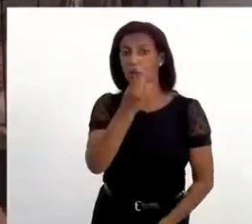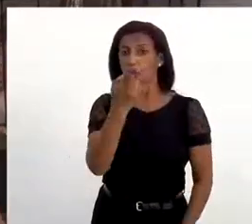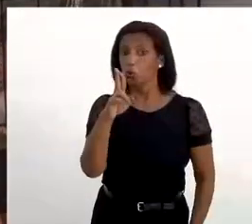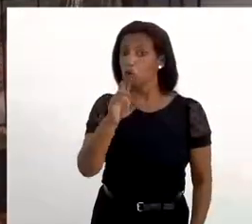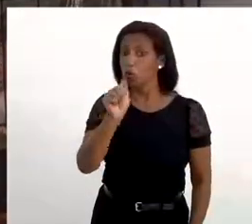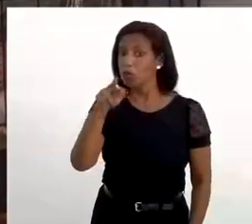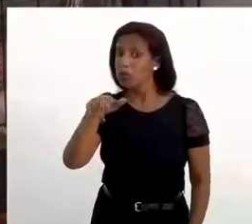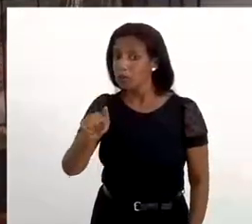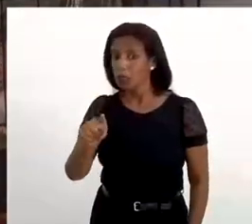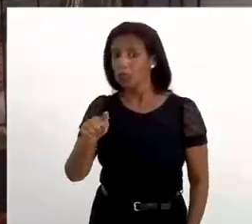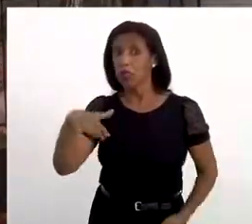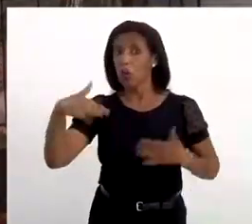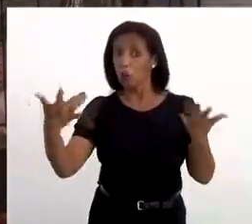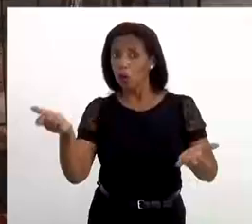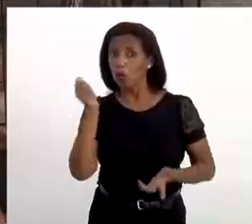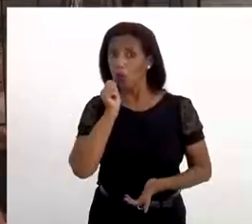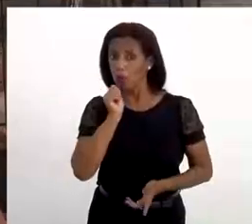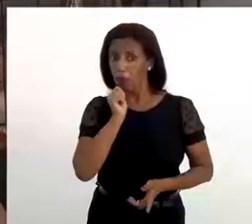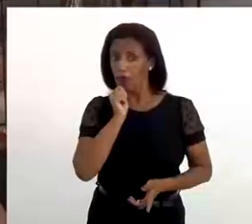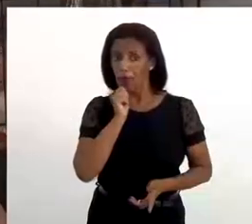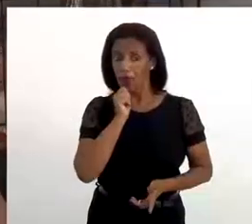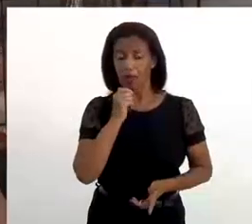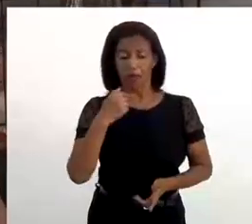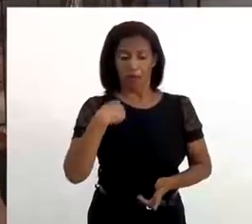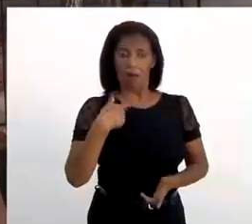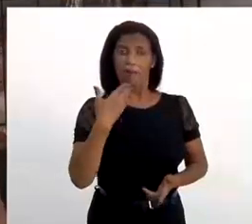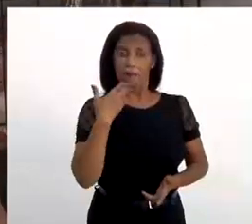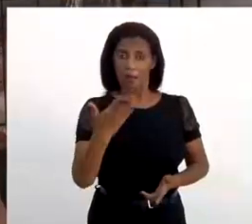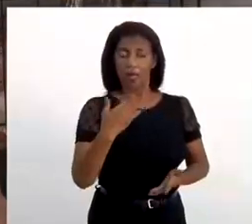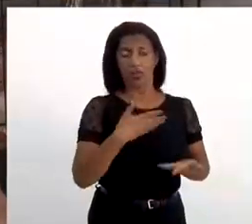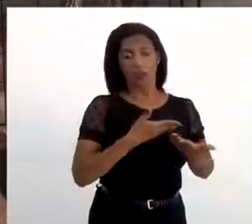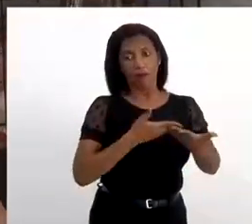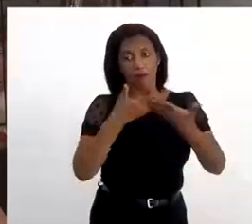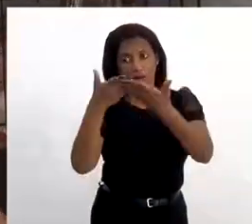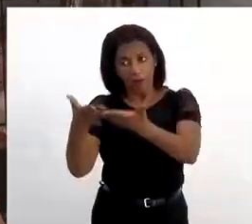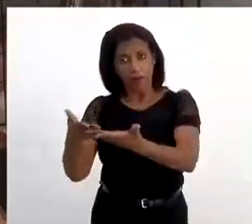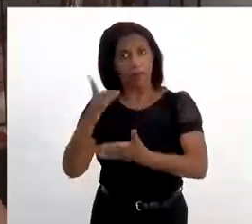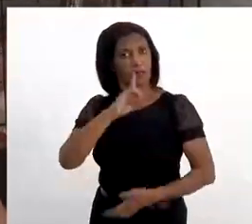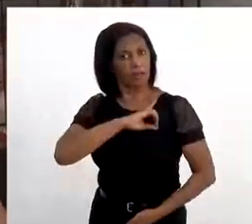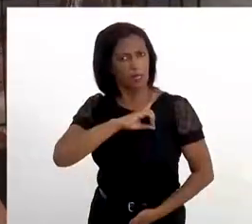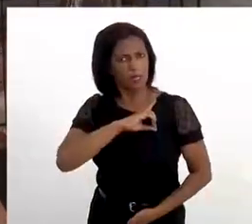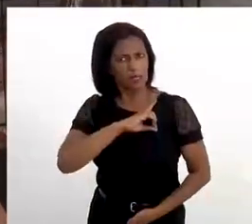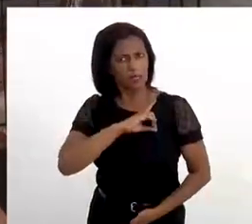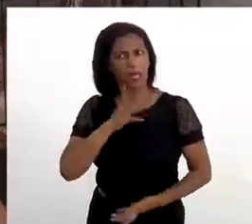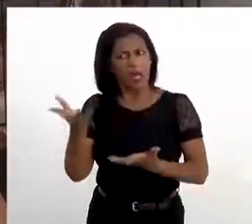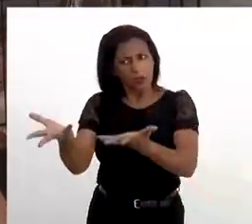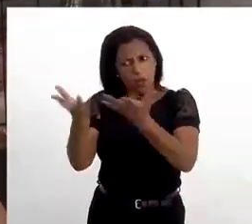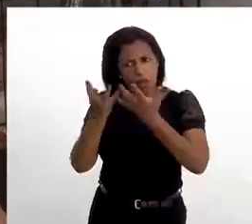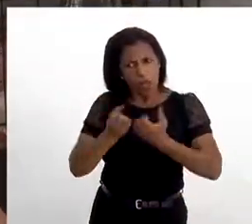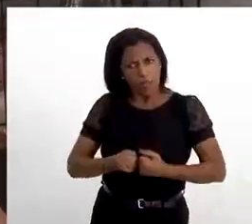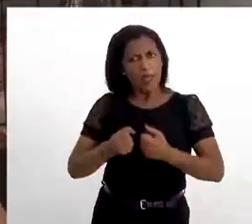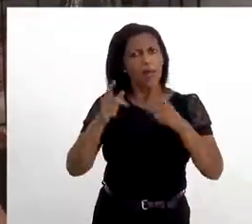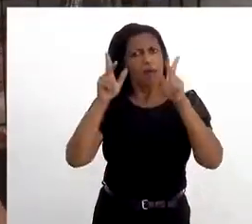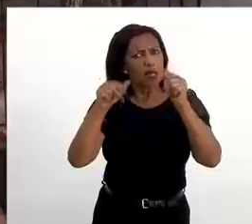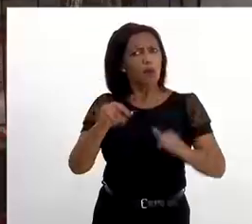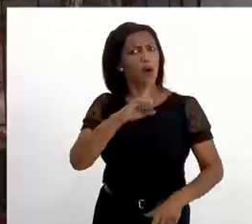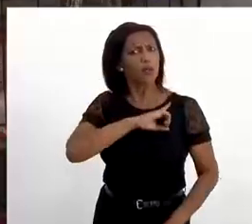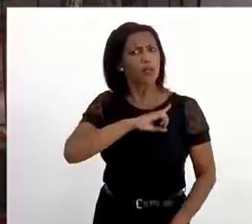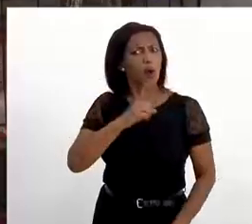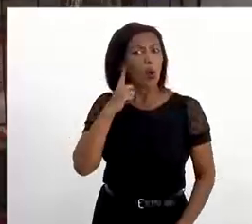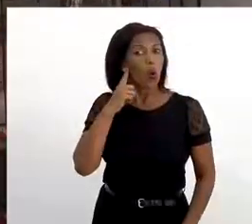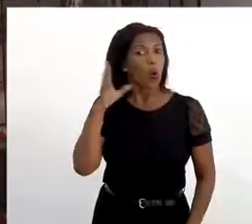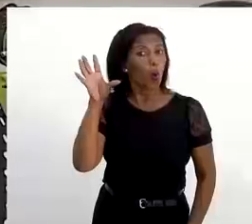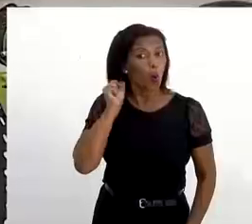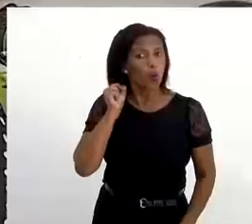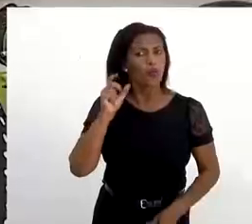quando uma mulher sai daqui encaminhada pelo terreno, a senhora, por favor, dê o mesmo acolhimento e escuta o o terreno